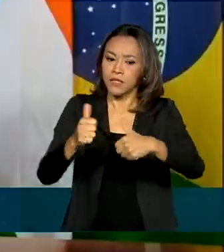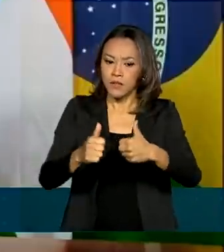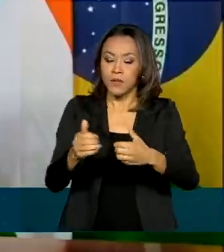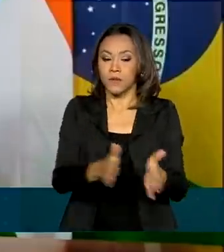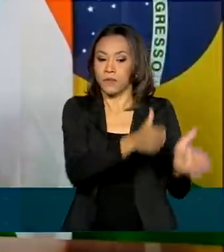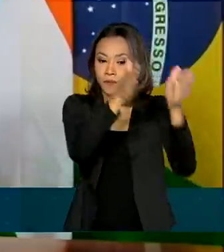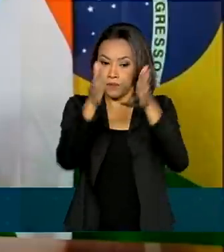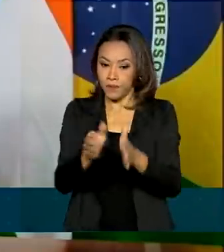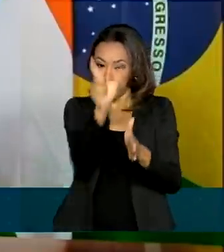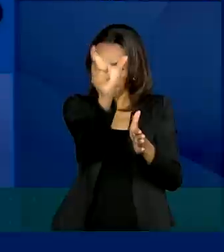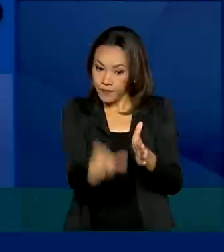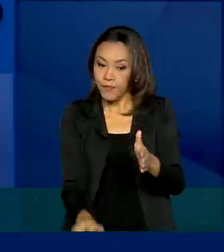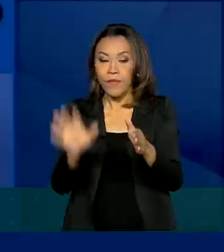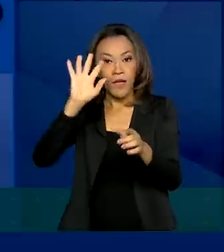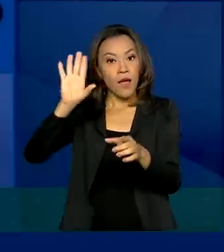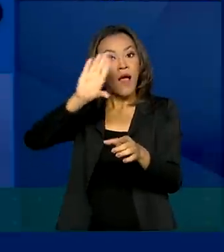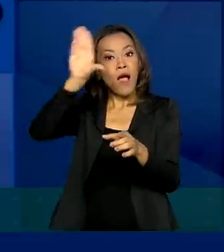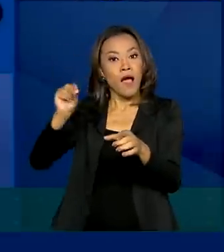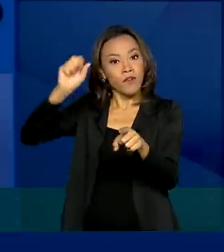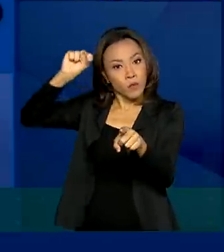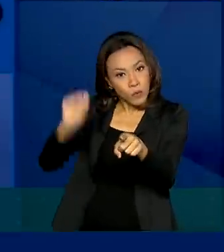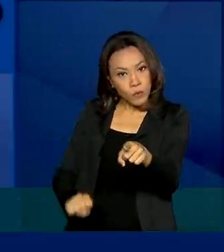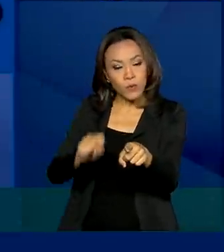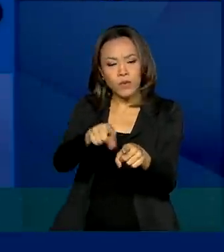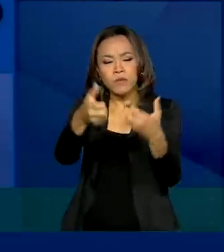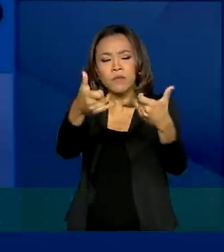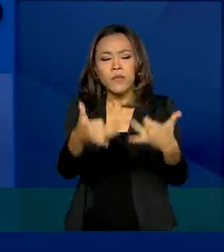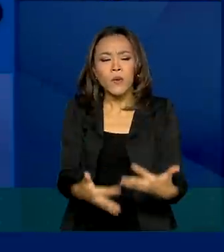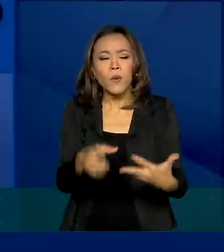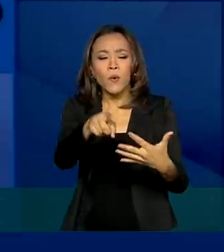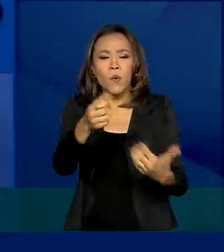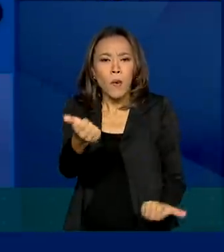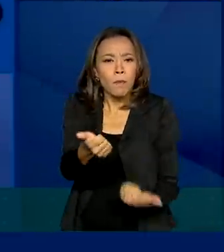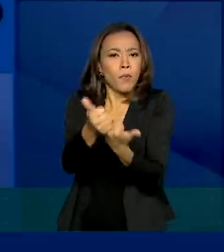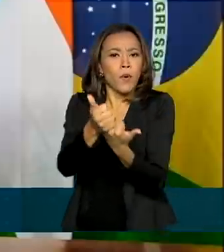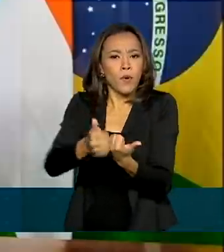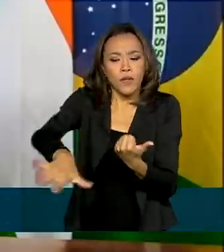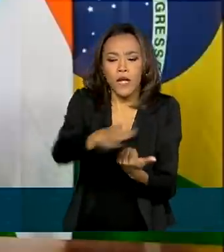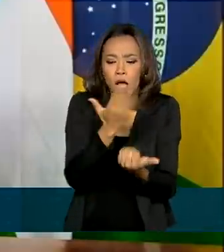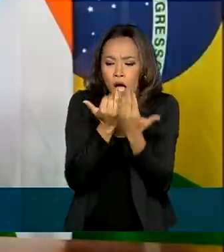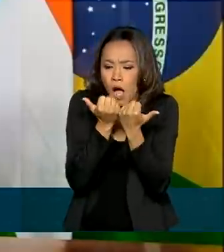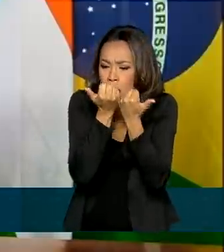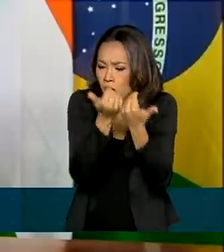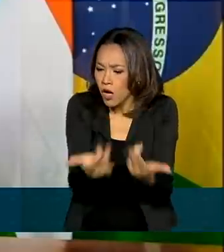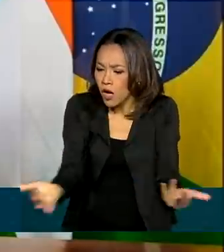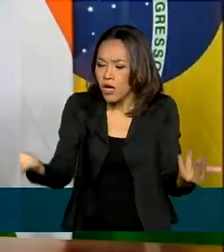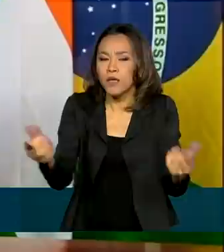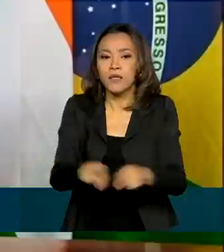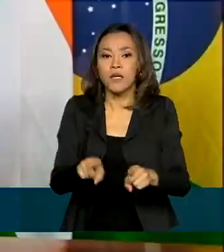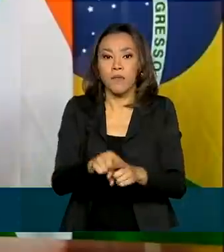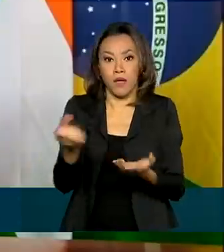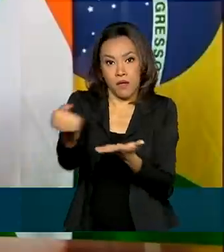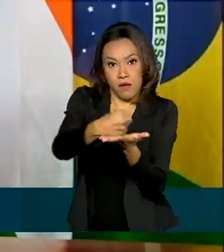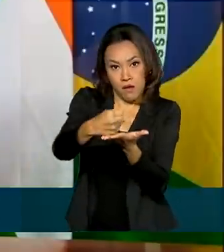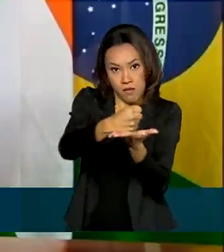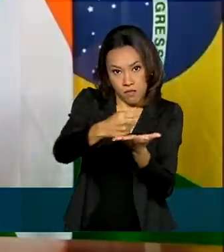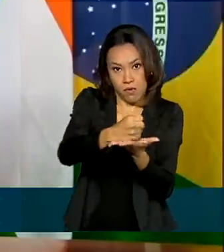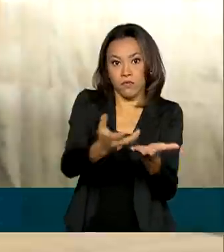último